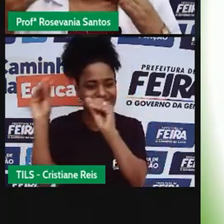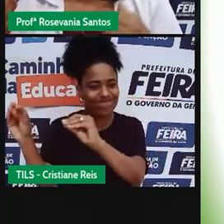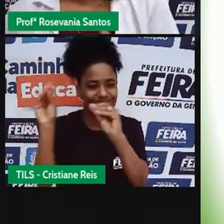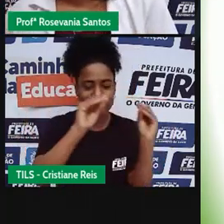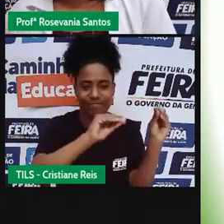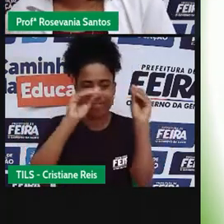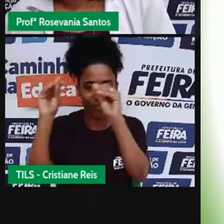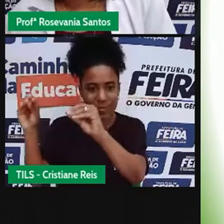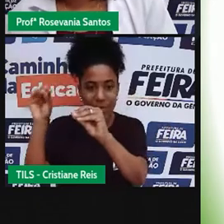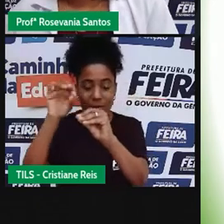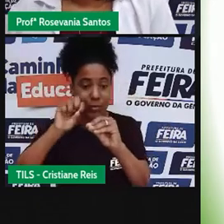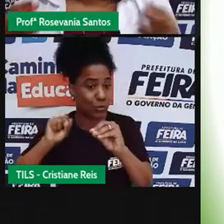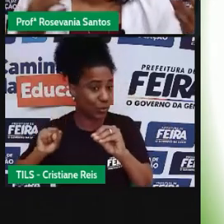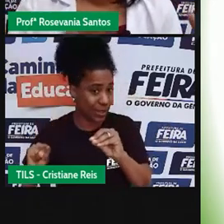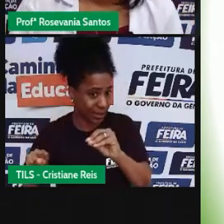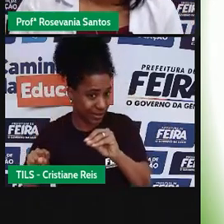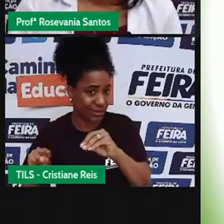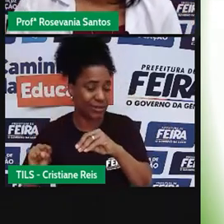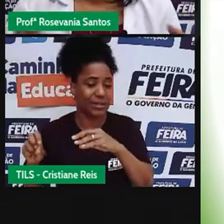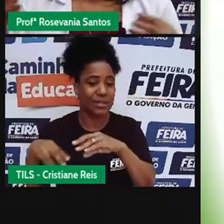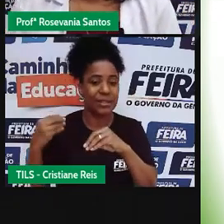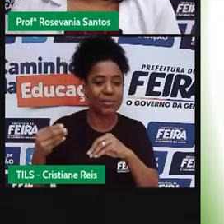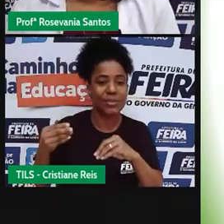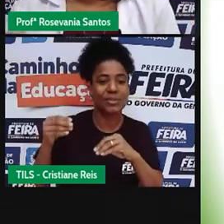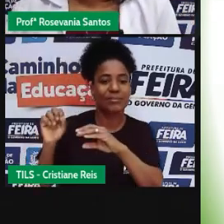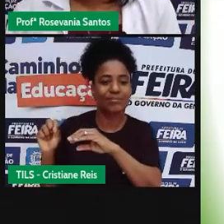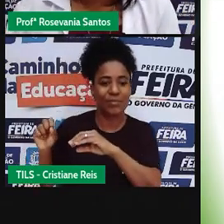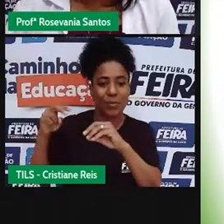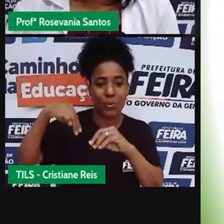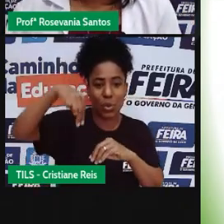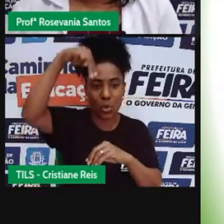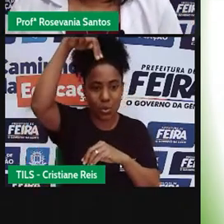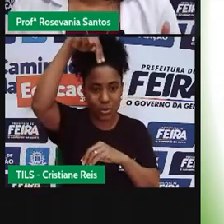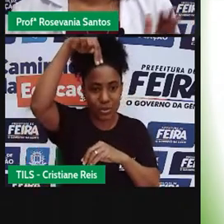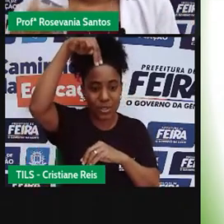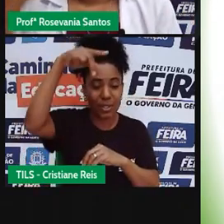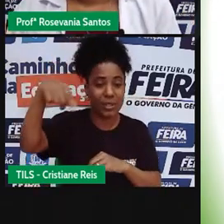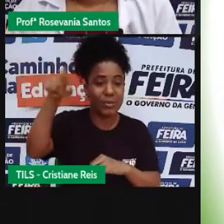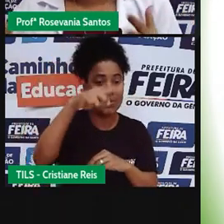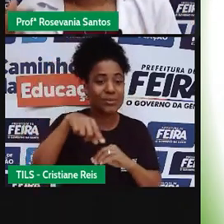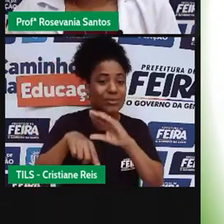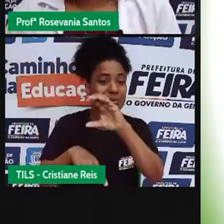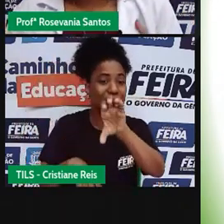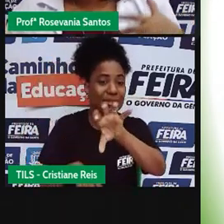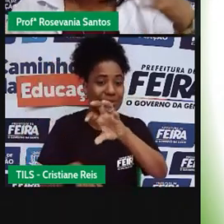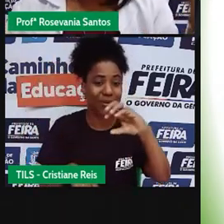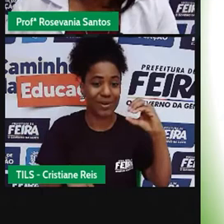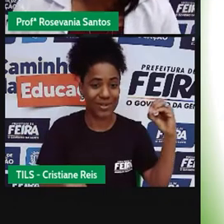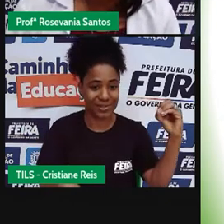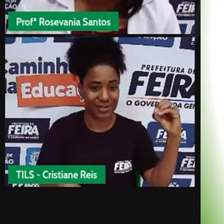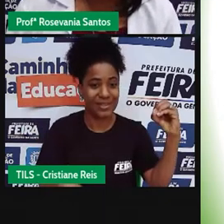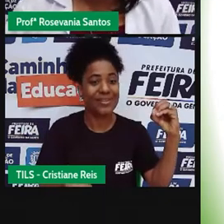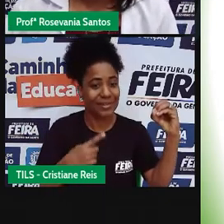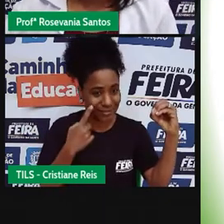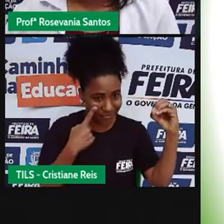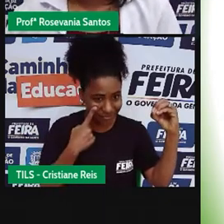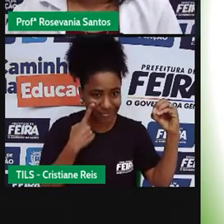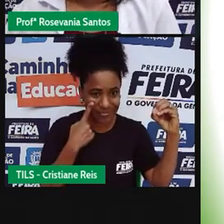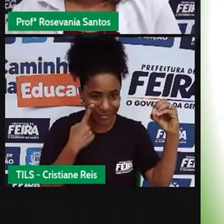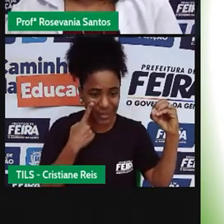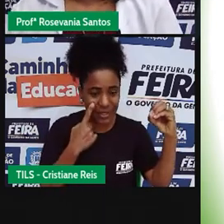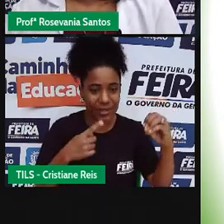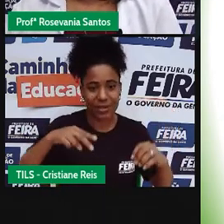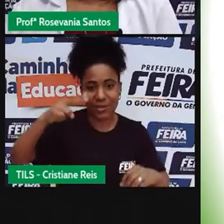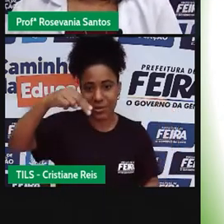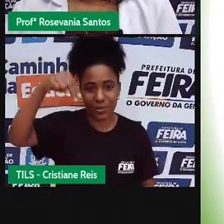sudeste, depois para a região nordeste para a região norte e para a região sindroeste. Hoje, está tendo esse processo inverso, né, como